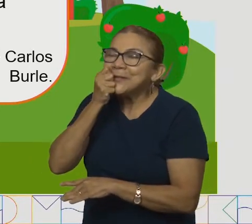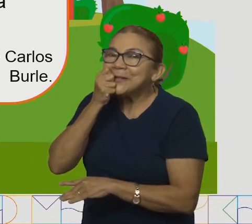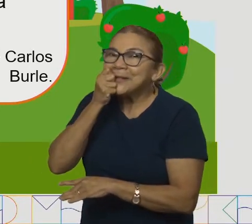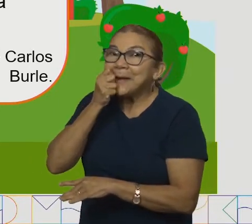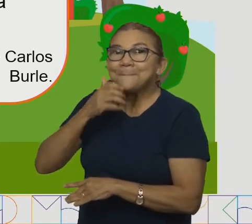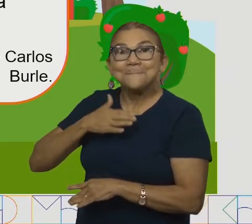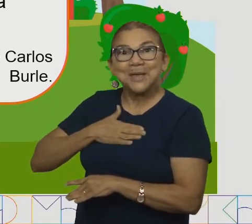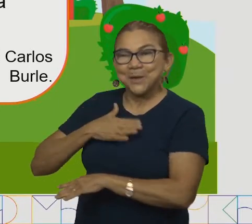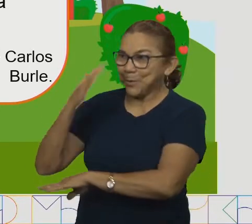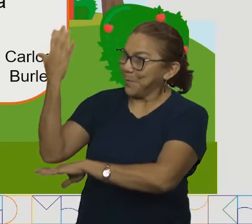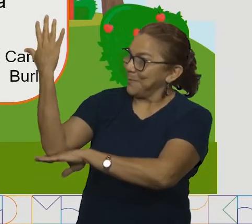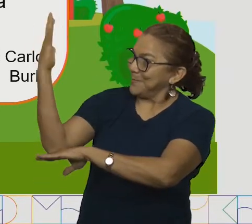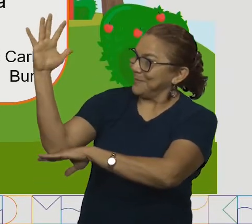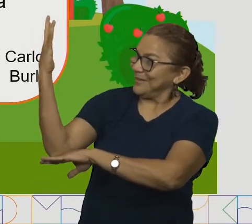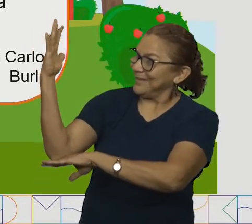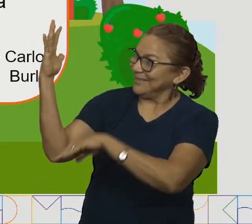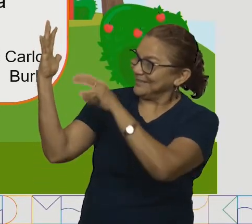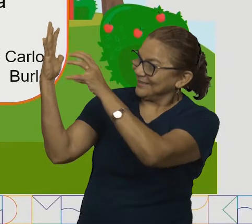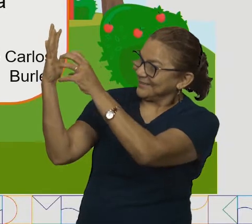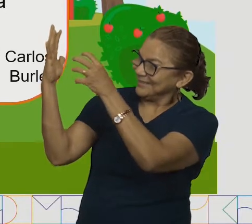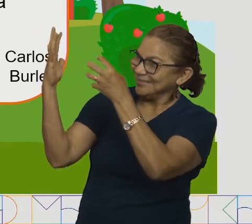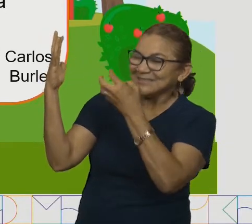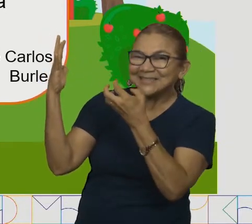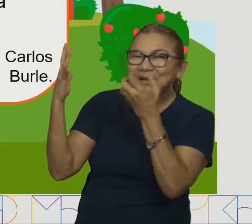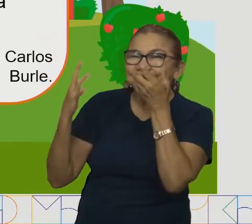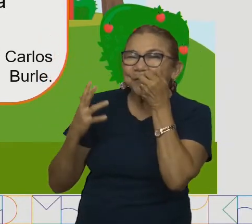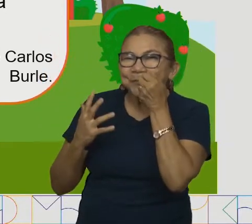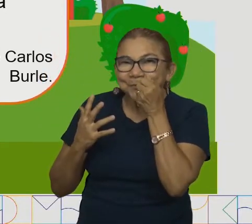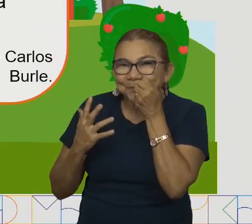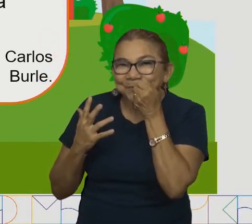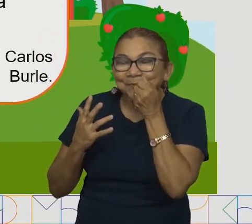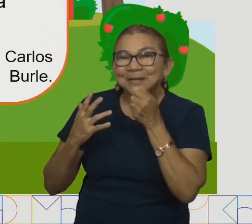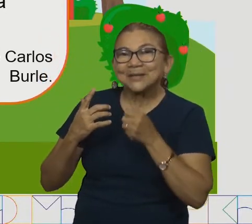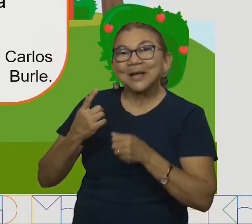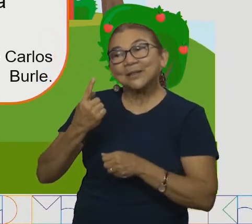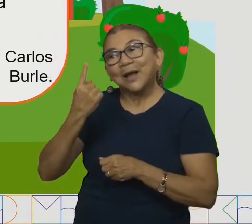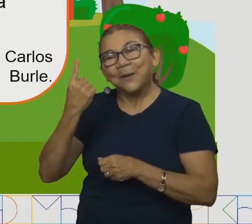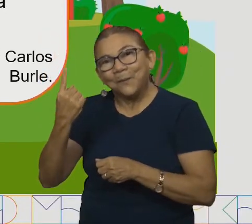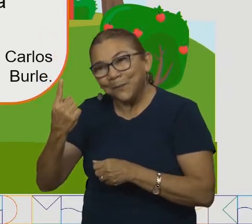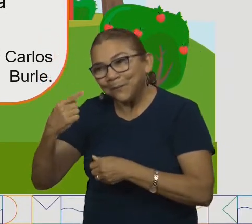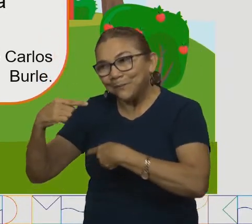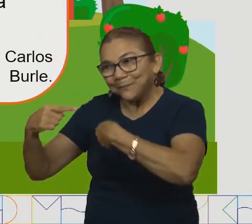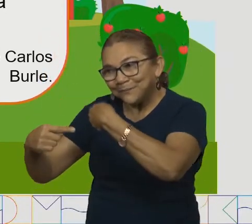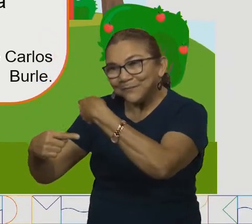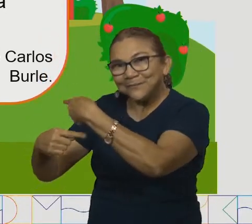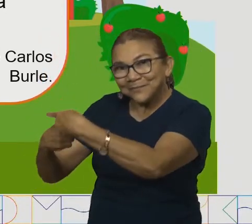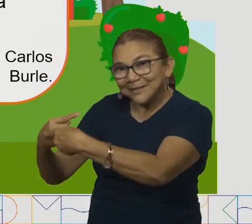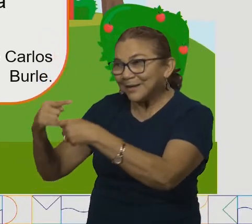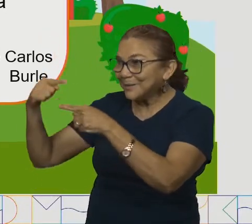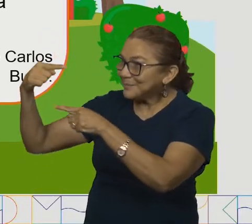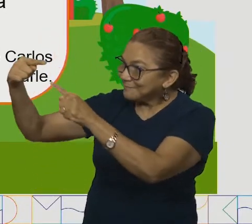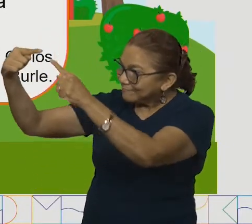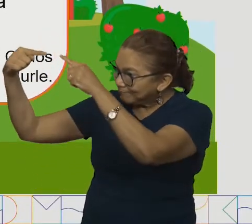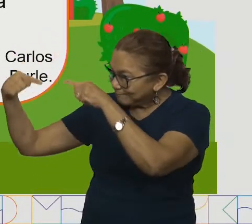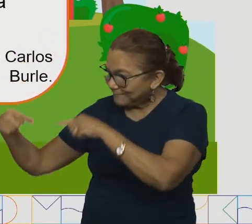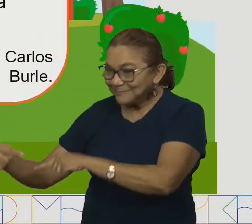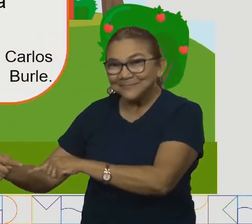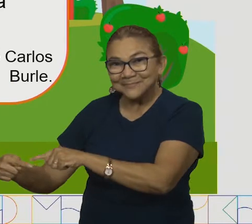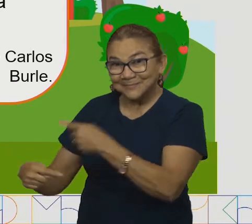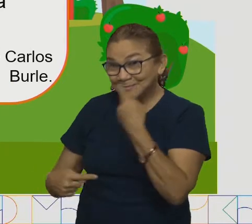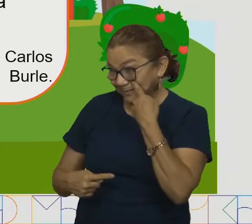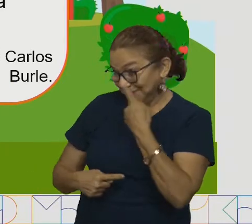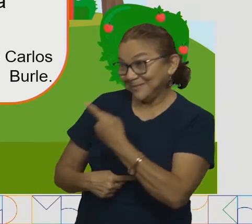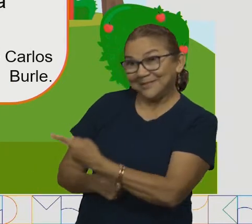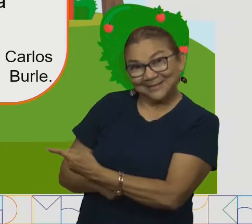Meu pé de jacarandá. Uma vez esquindolelê, outra vez esquindololá. E aí,